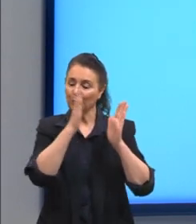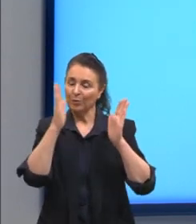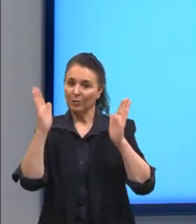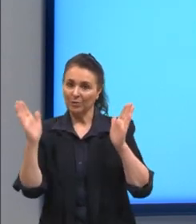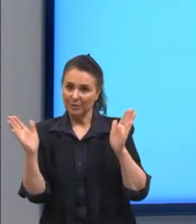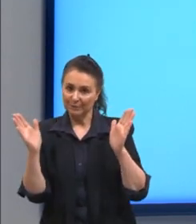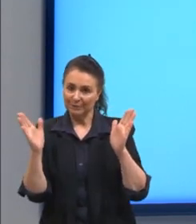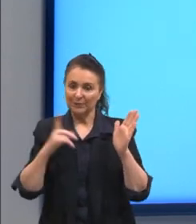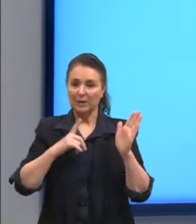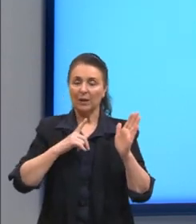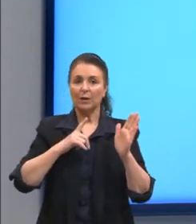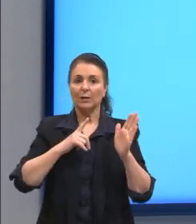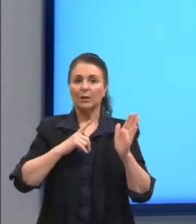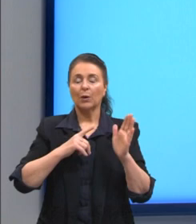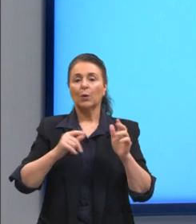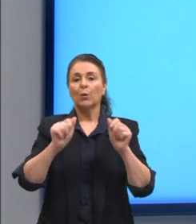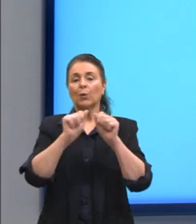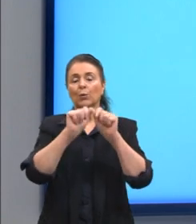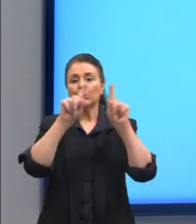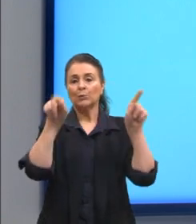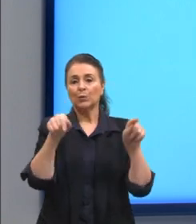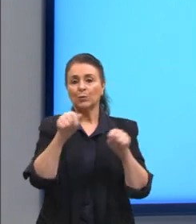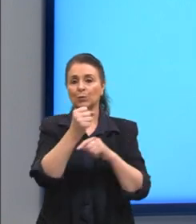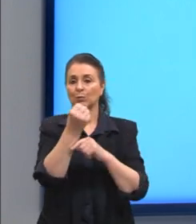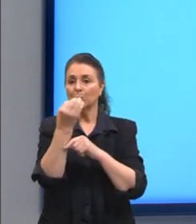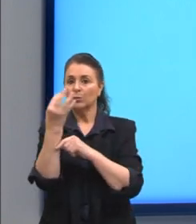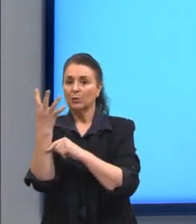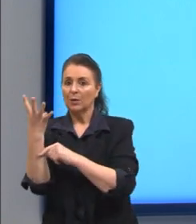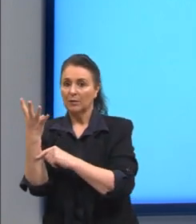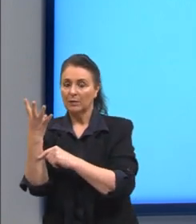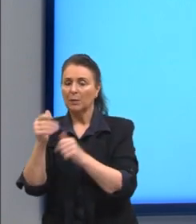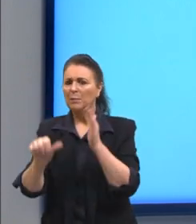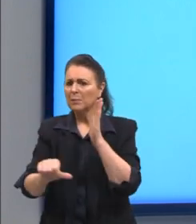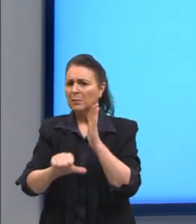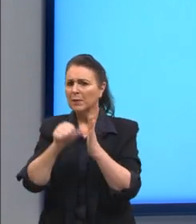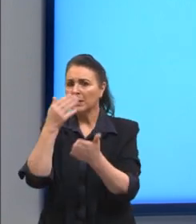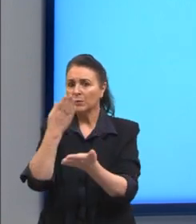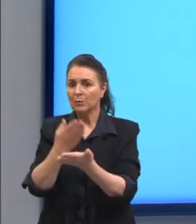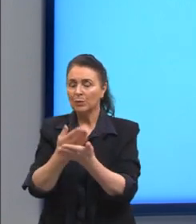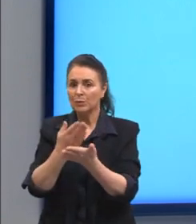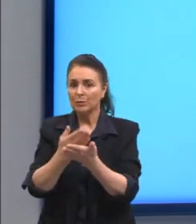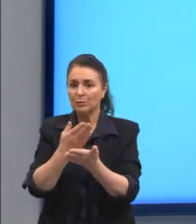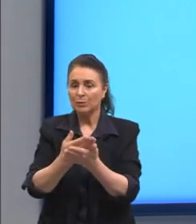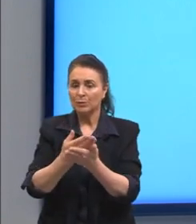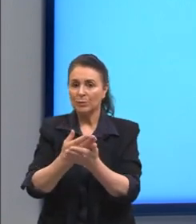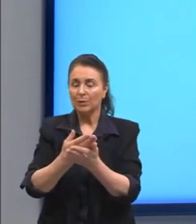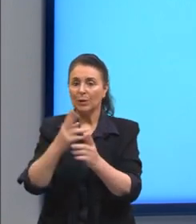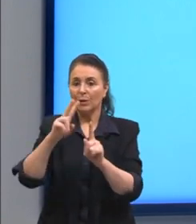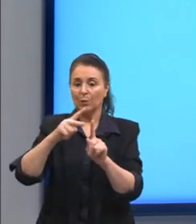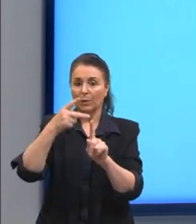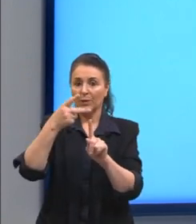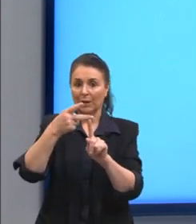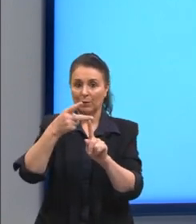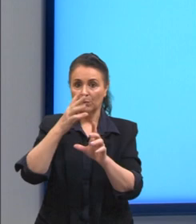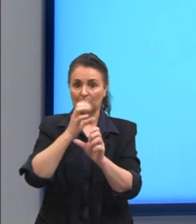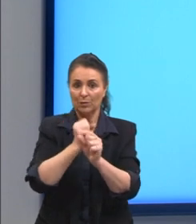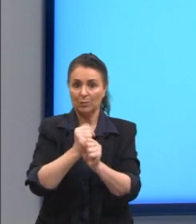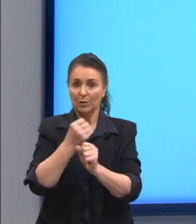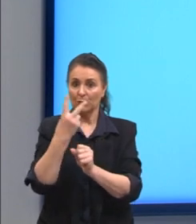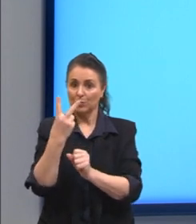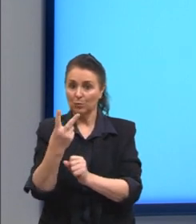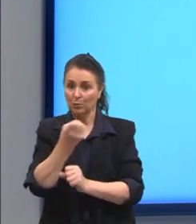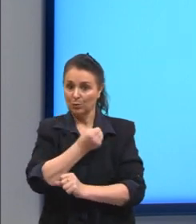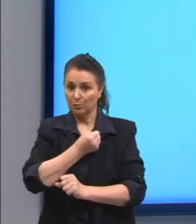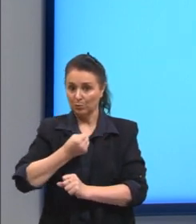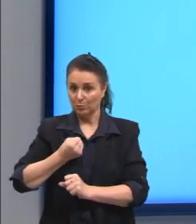Nos produtos notáveis, o primeiro que nós estudamos, então, é o quadrado da soma de dois termos. O que que